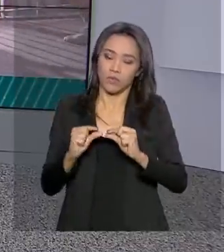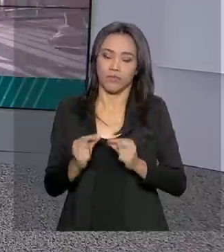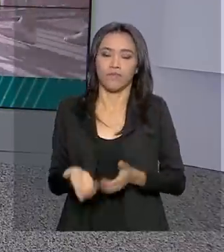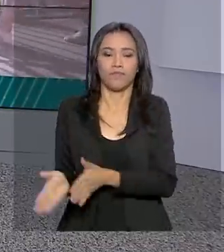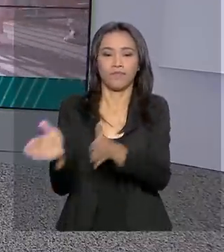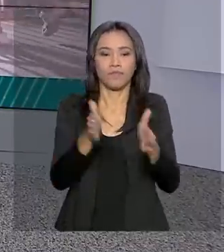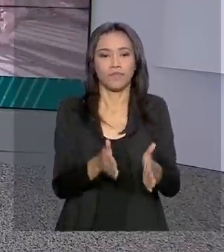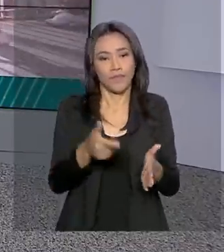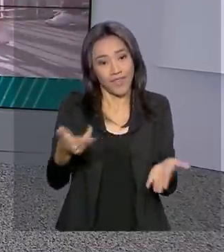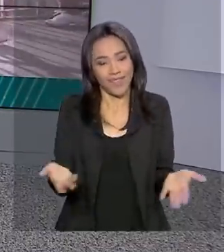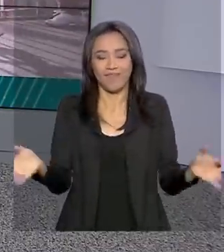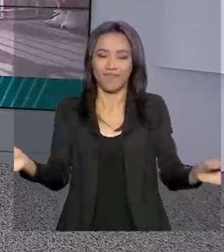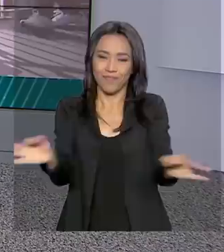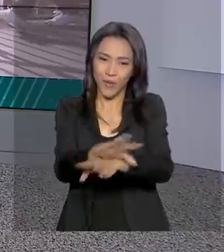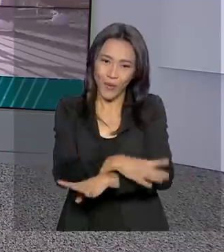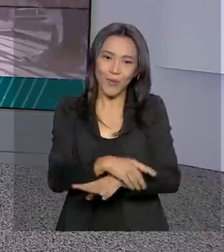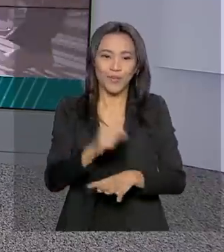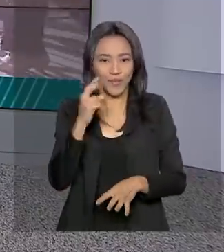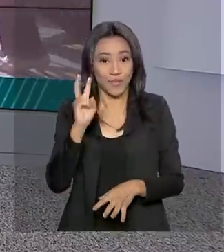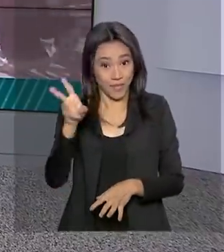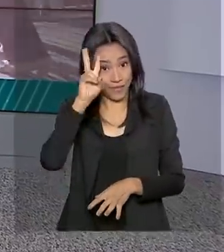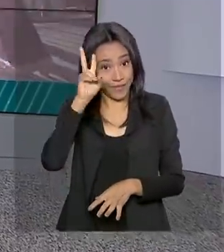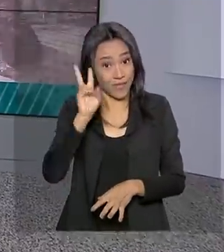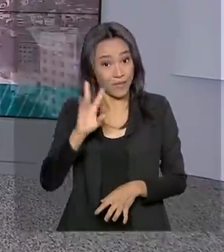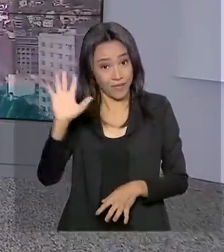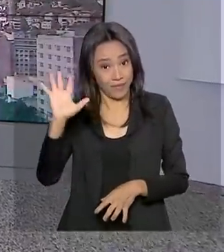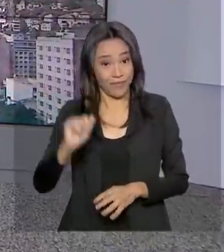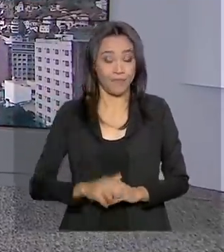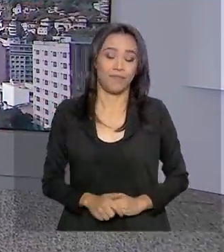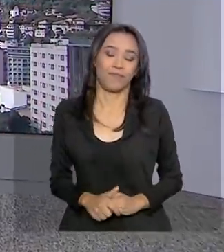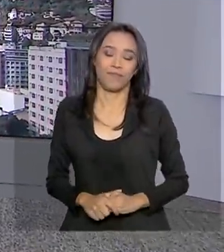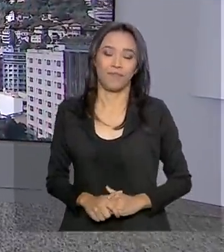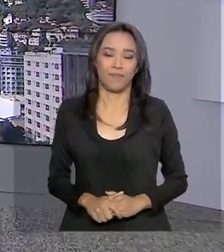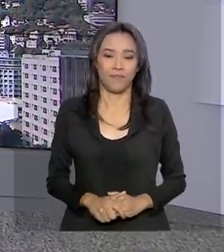O Brasil em Dia fica por aqui. A gente se vê na segunda-feira. Até lá!